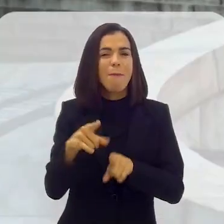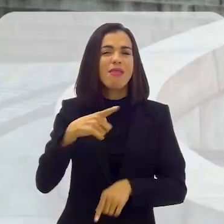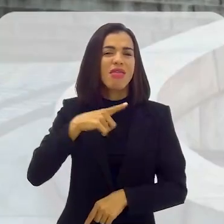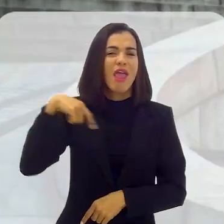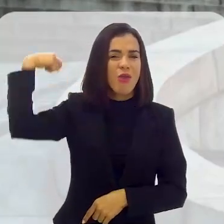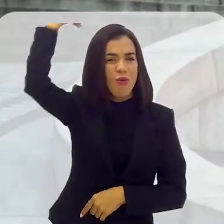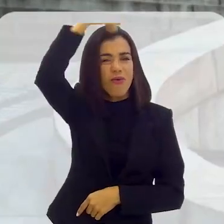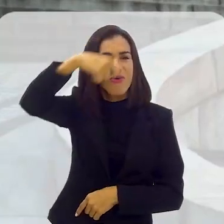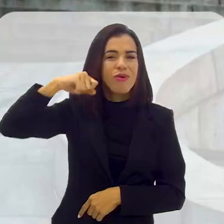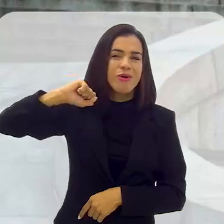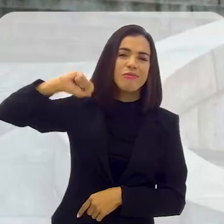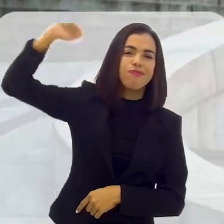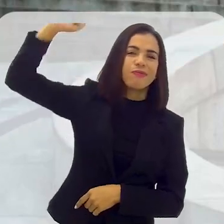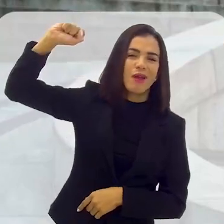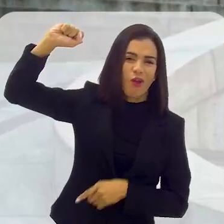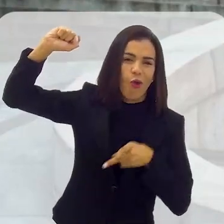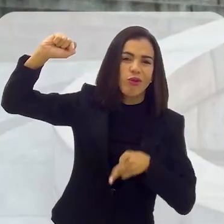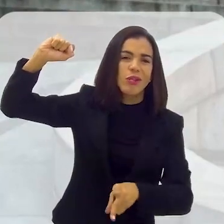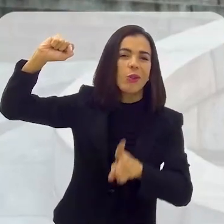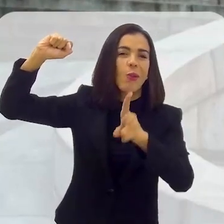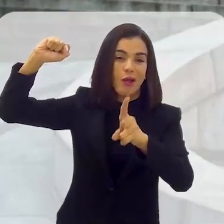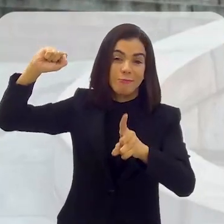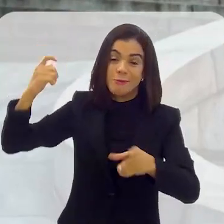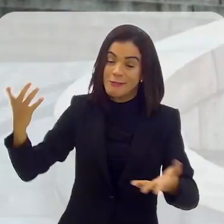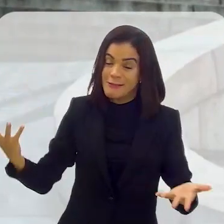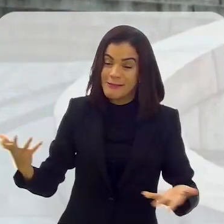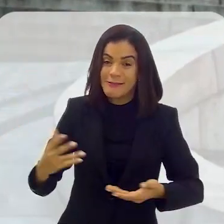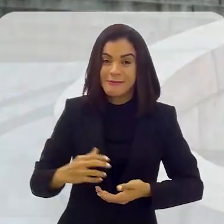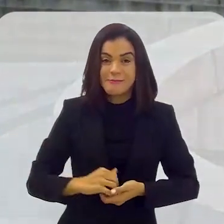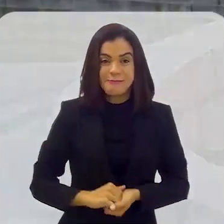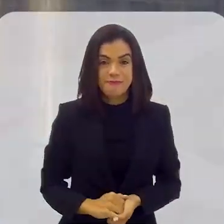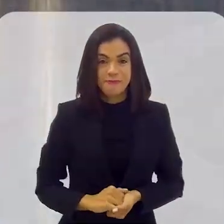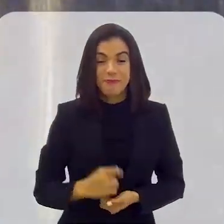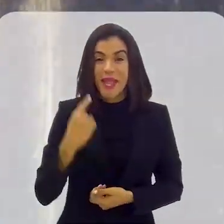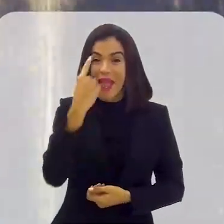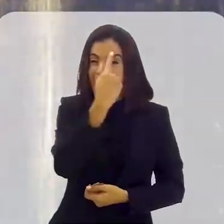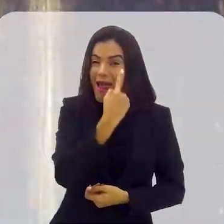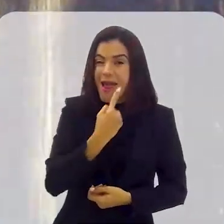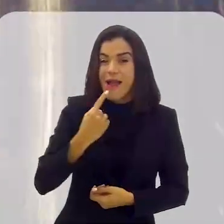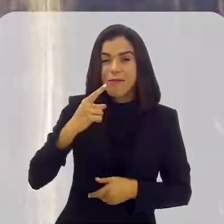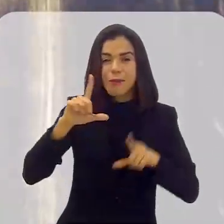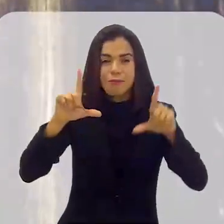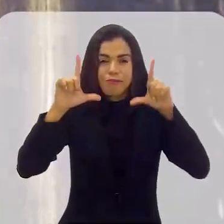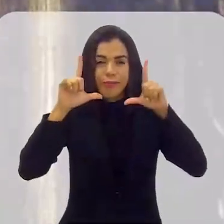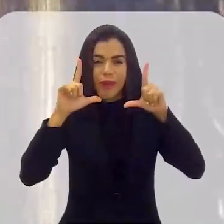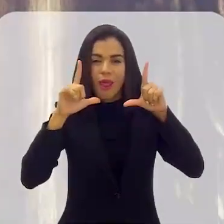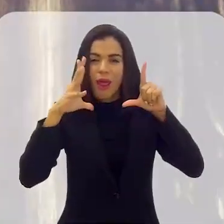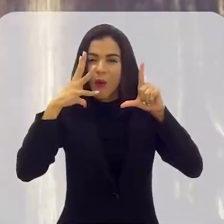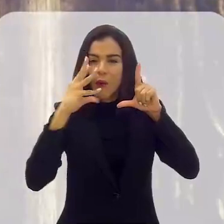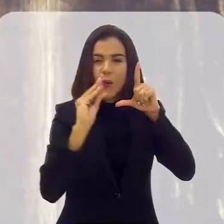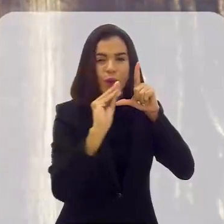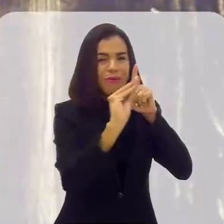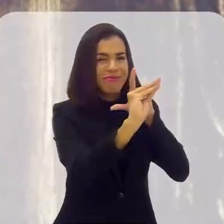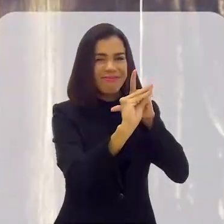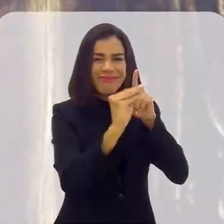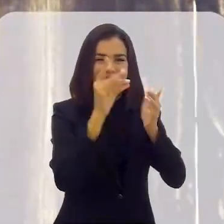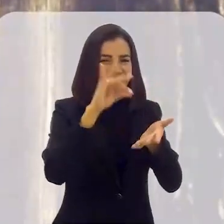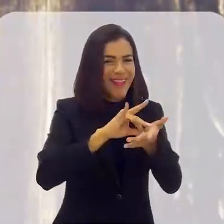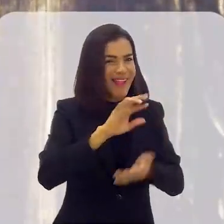identificado com ele. Também carrega o cordas no pescoço. Ainda continuamos a enforcar Tiradentes. Além de a aparência ser retratada